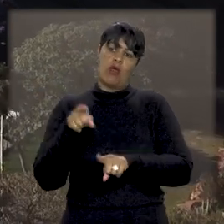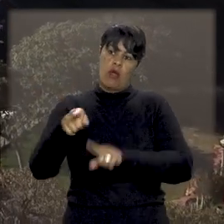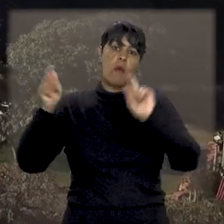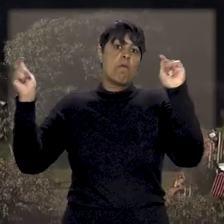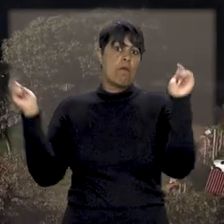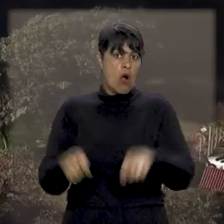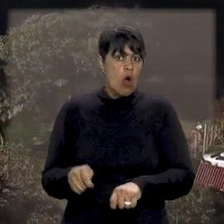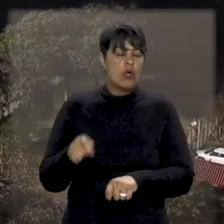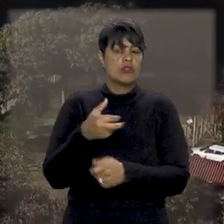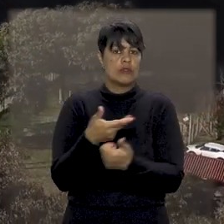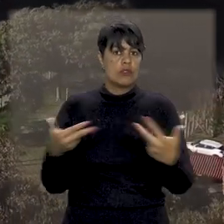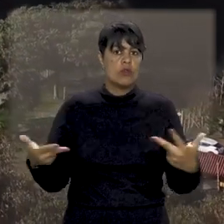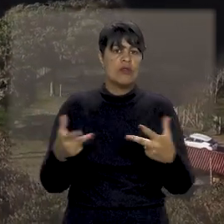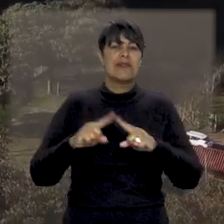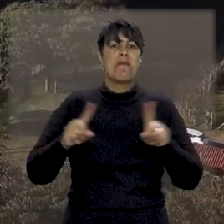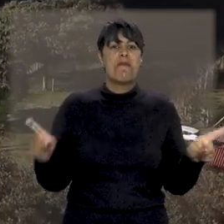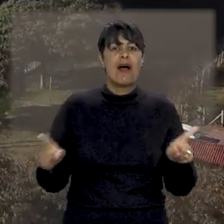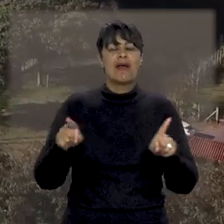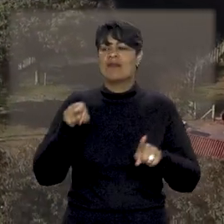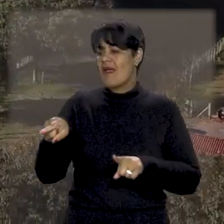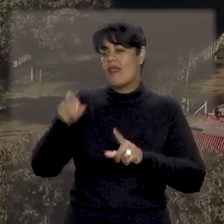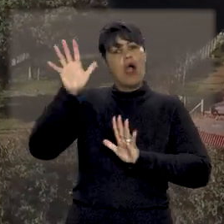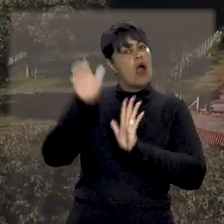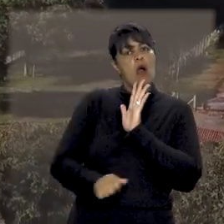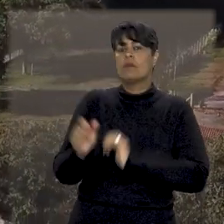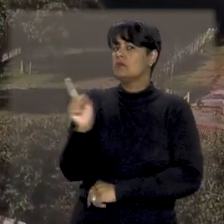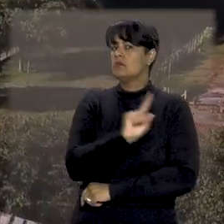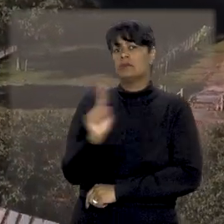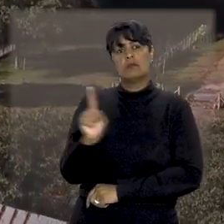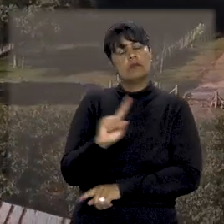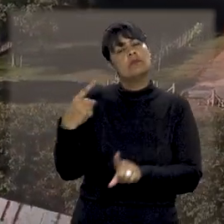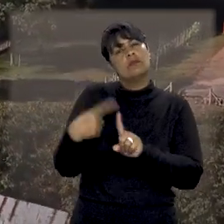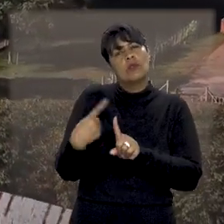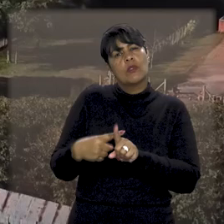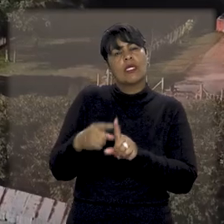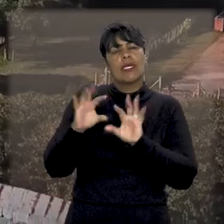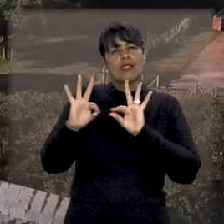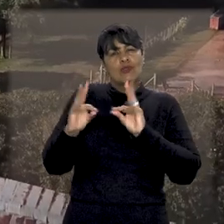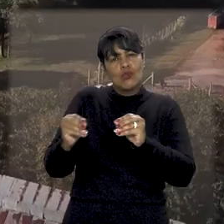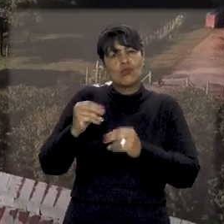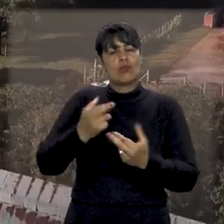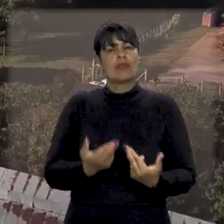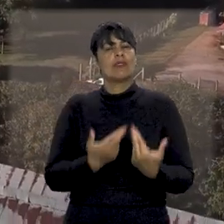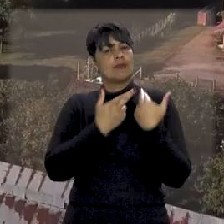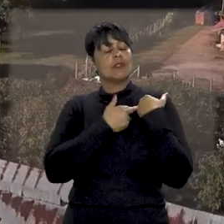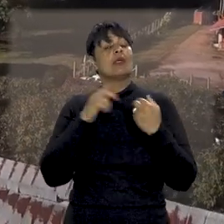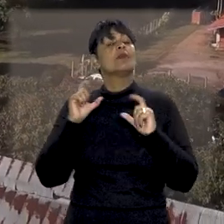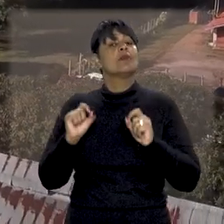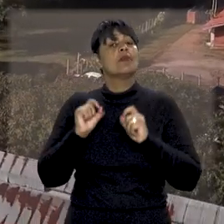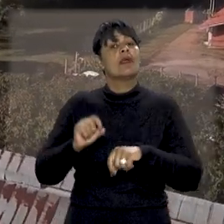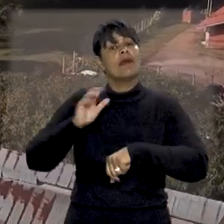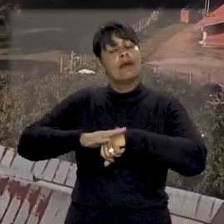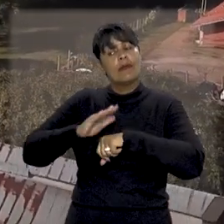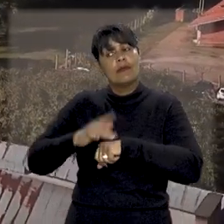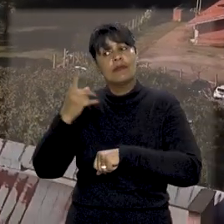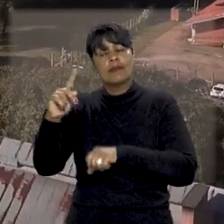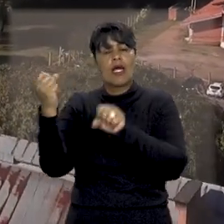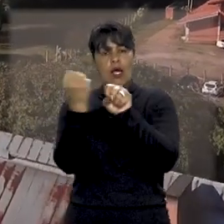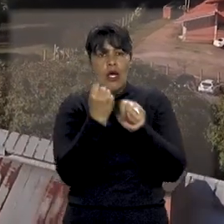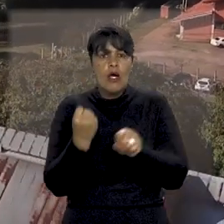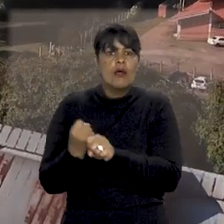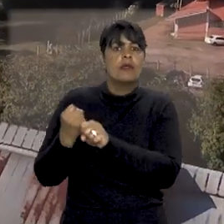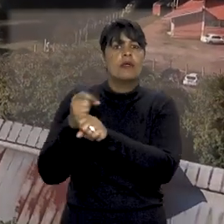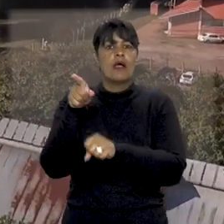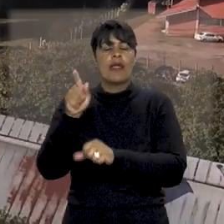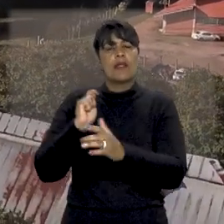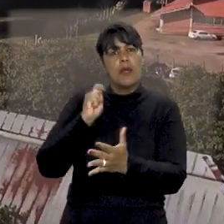realizado, não implicar em fraude na hipótese de terem sido reservados pelo devedor bens ou rendas suficientes ao total